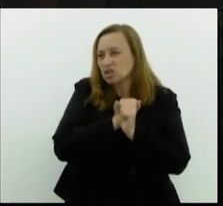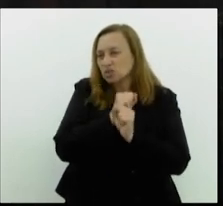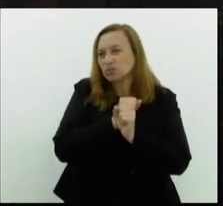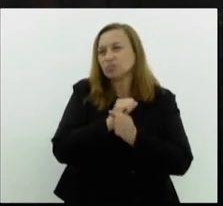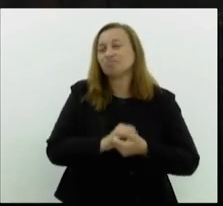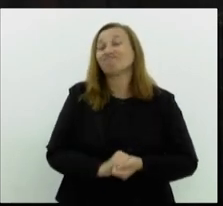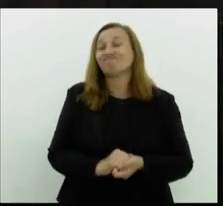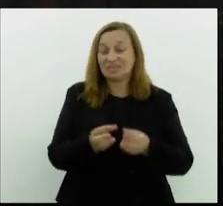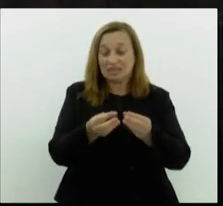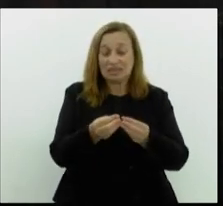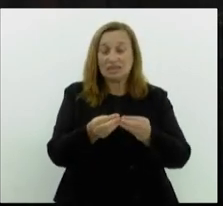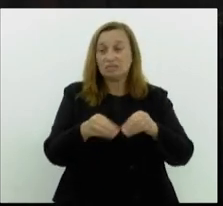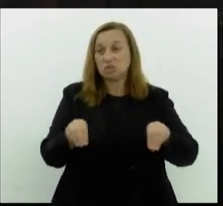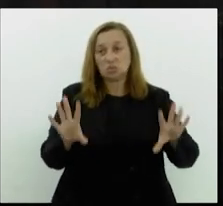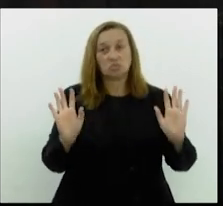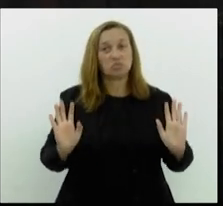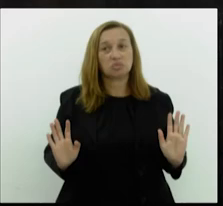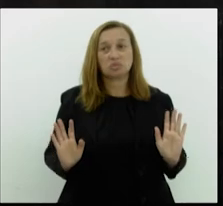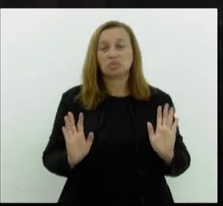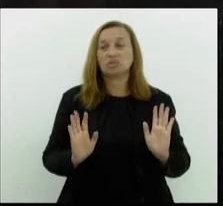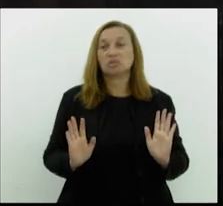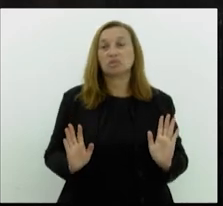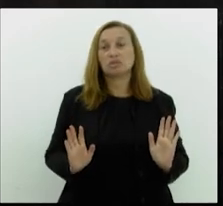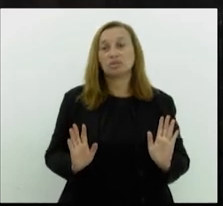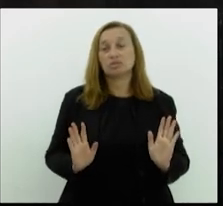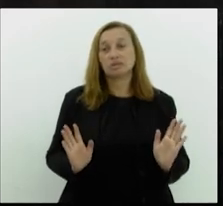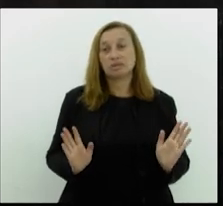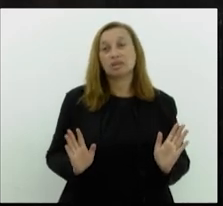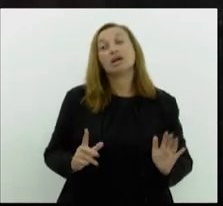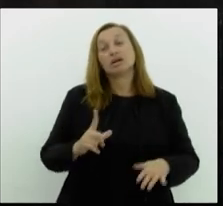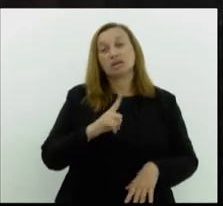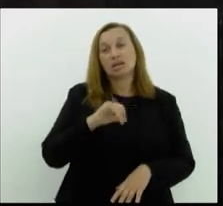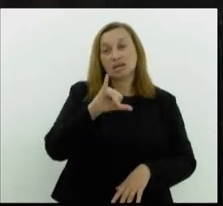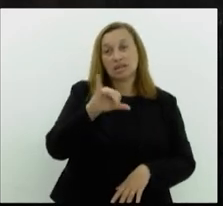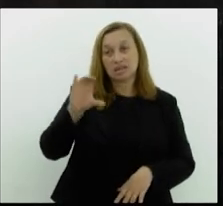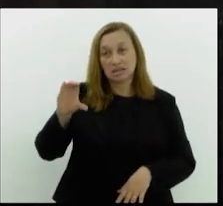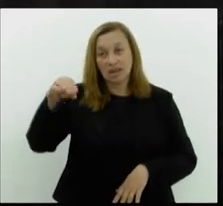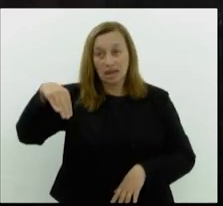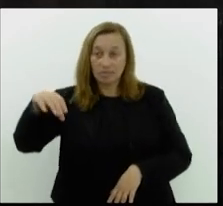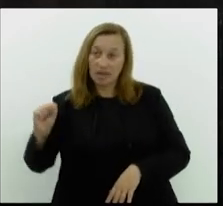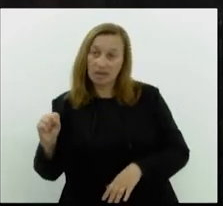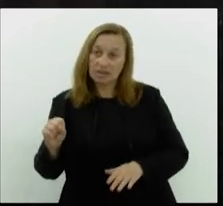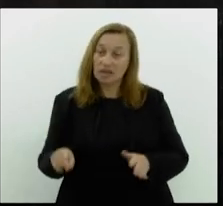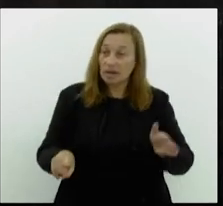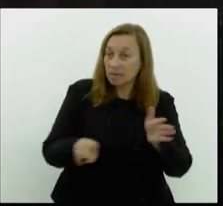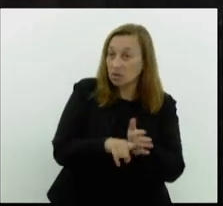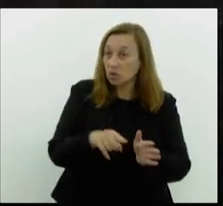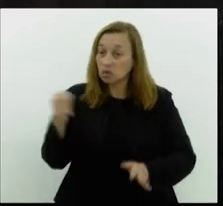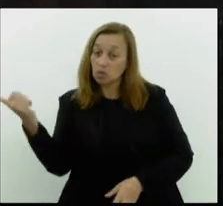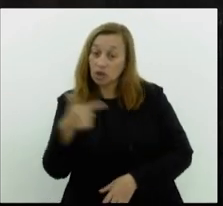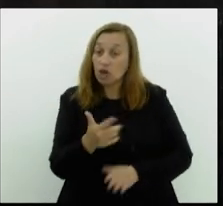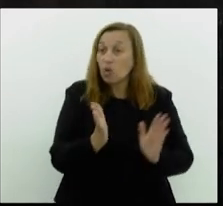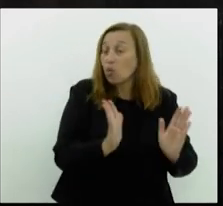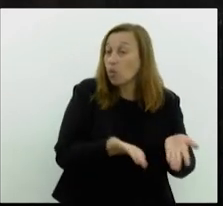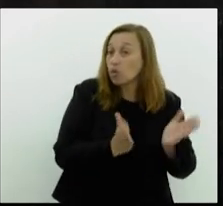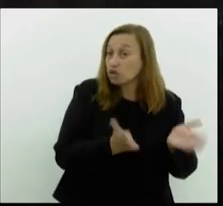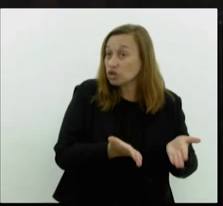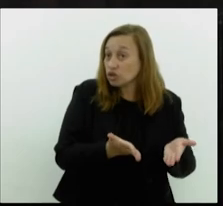quebrou. Claro que a receita de ICMS, ela é menor do que é hoje, porque de